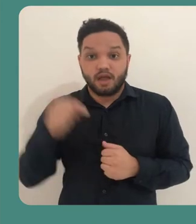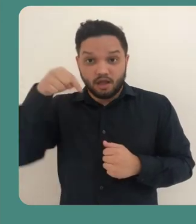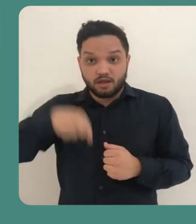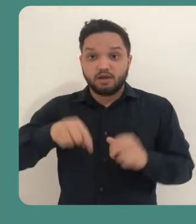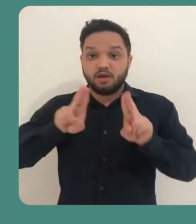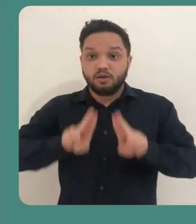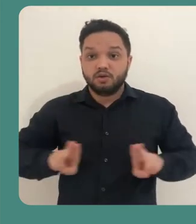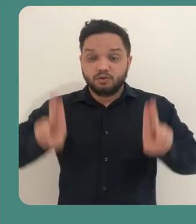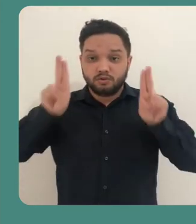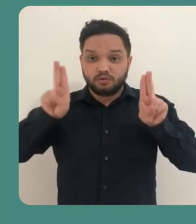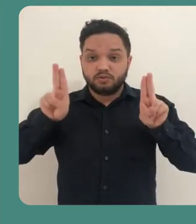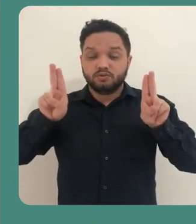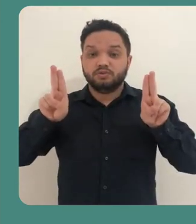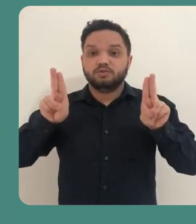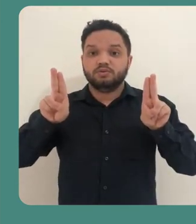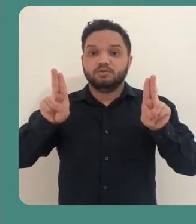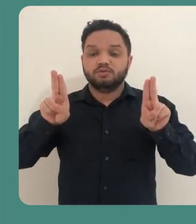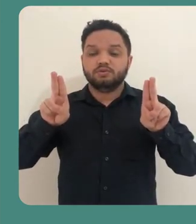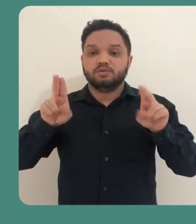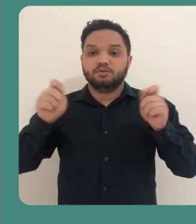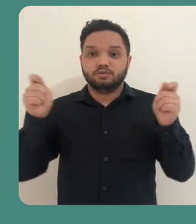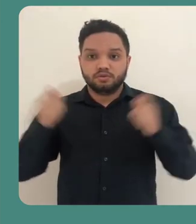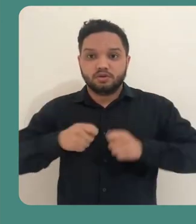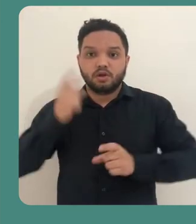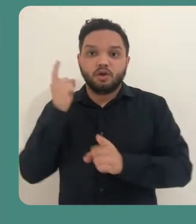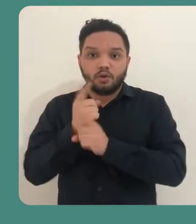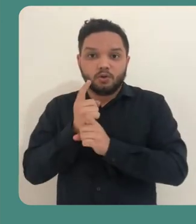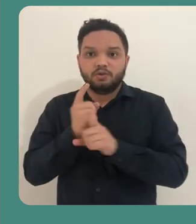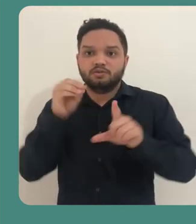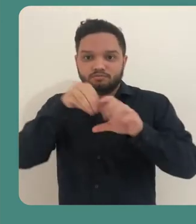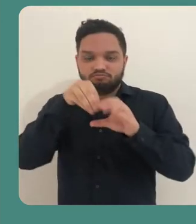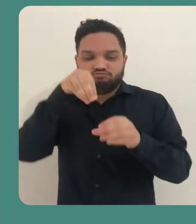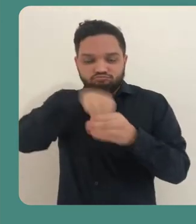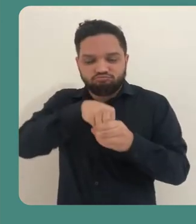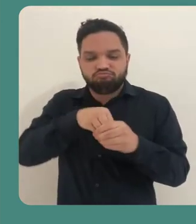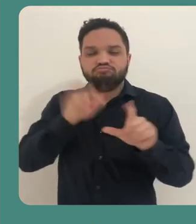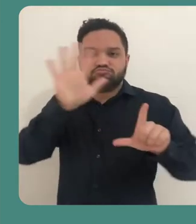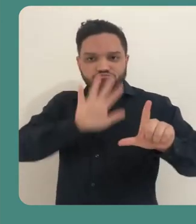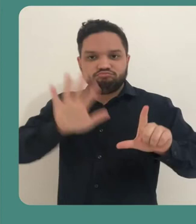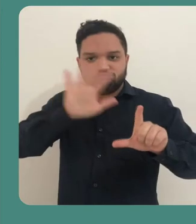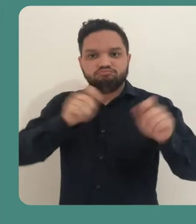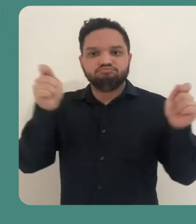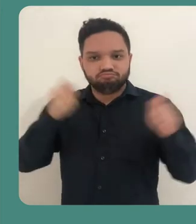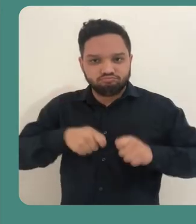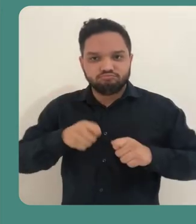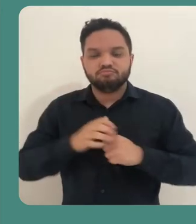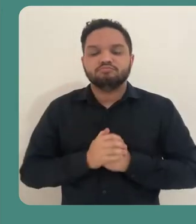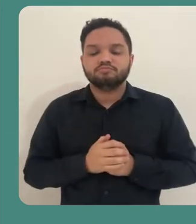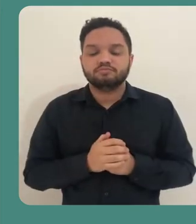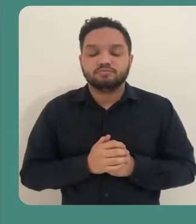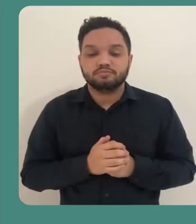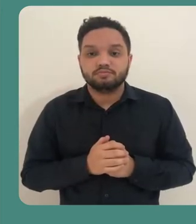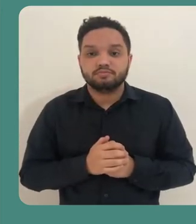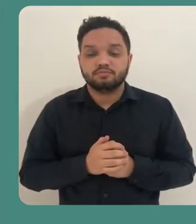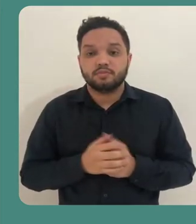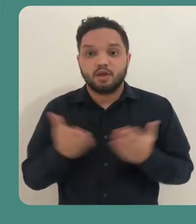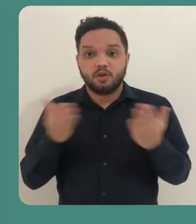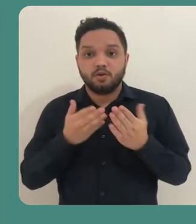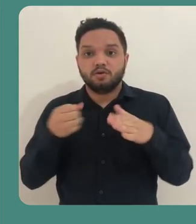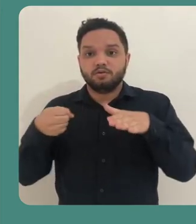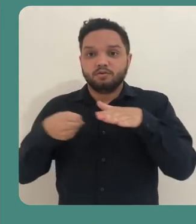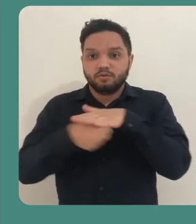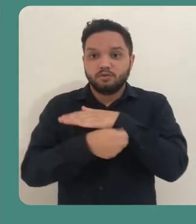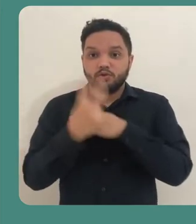comunidade da UFSC, a partir do seu ID, pode ser encontrada aqui na plataforma da Microsoft Teams.